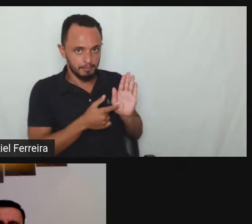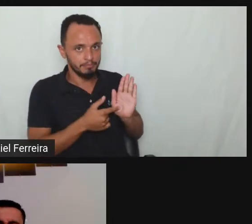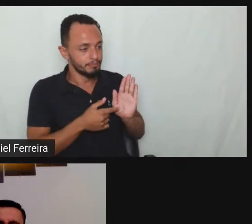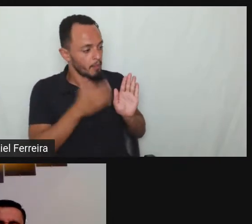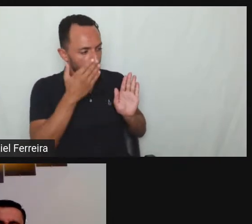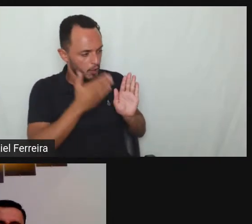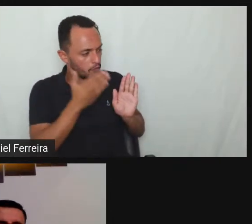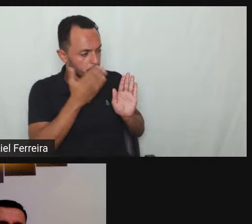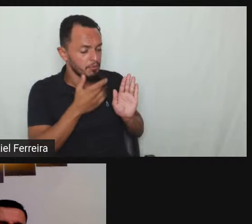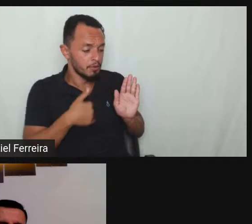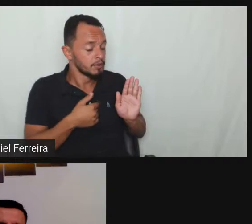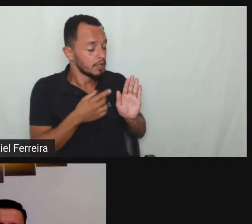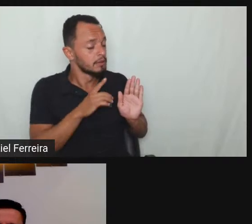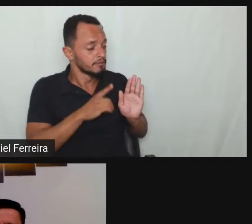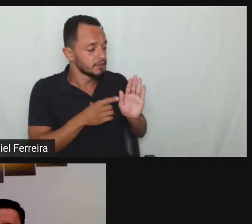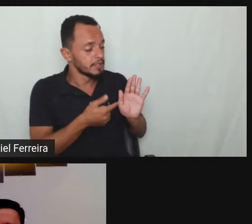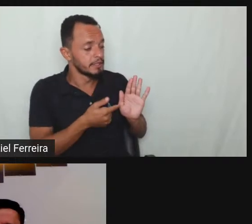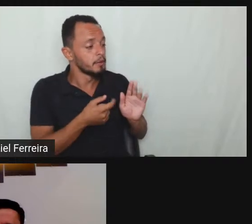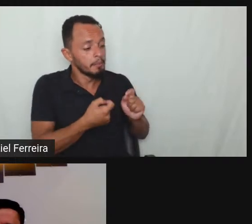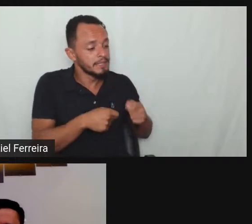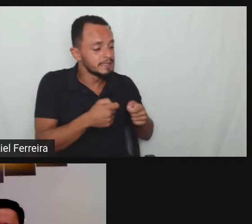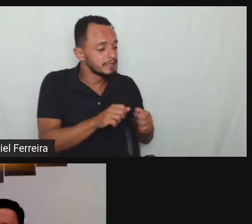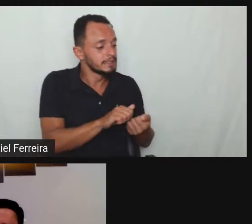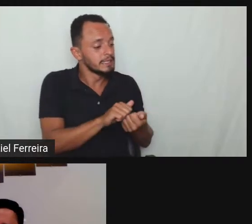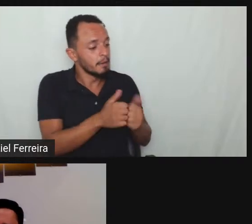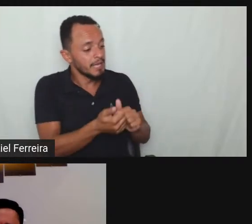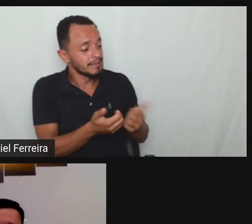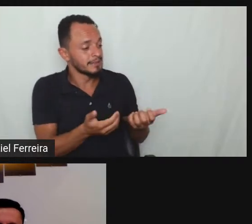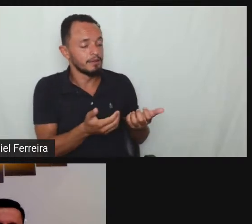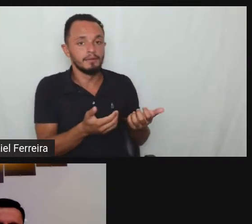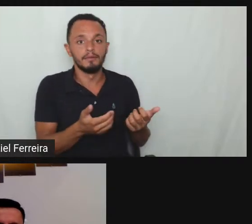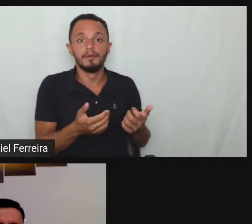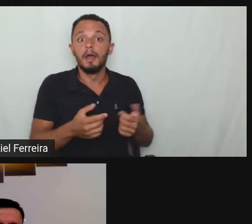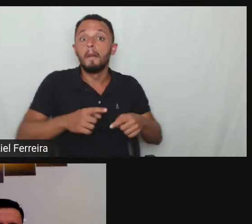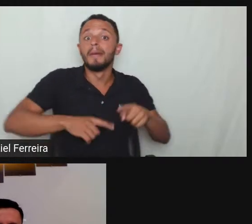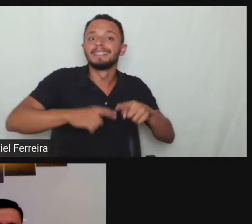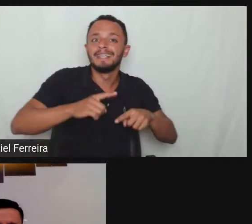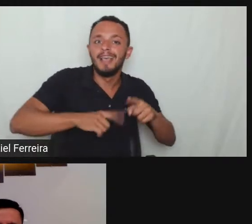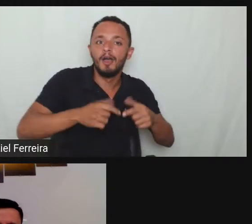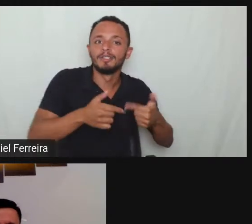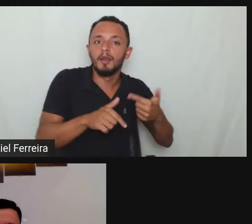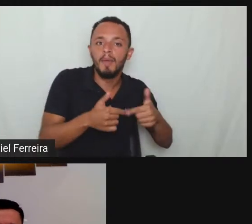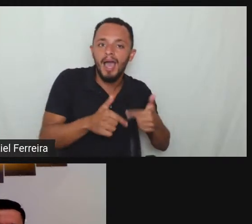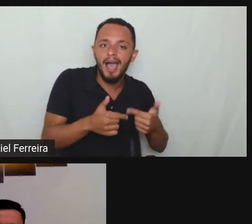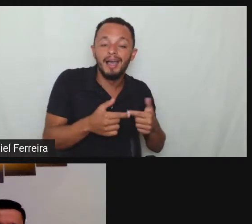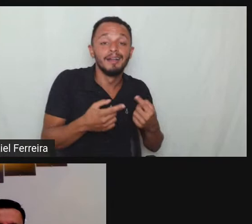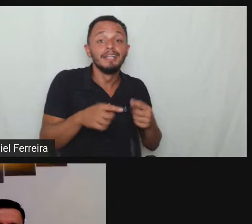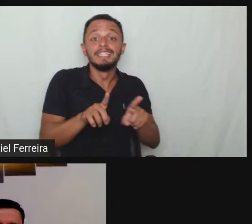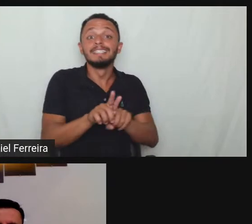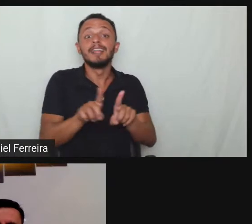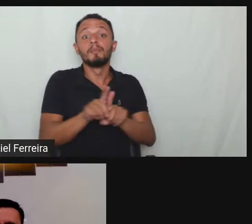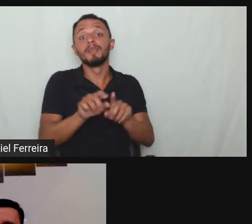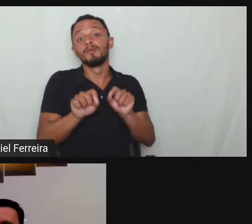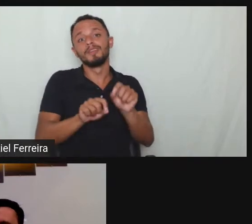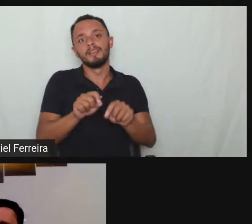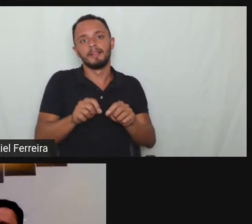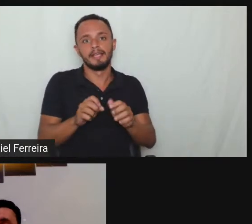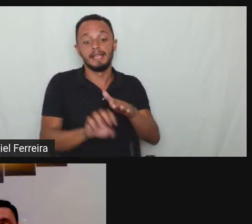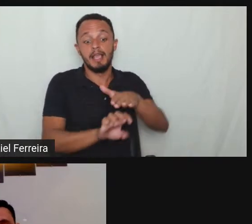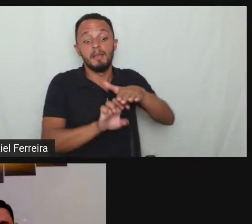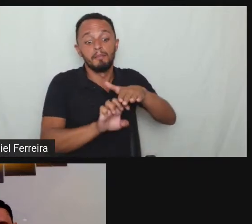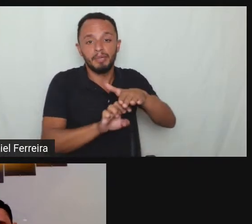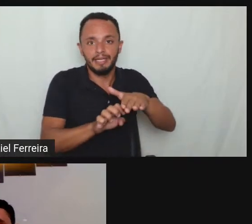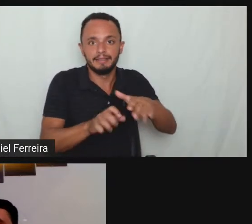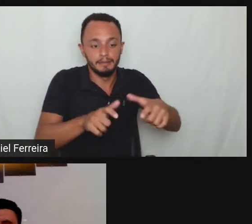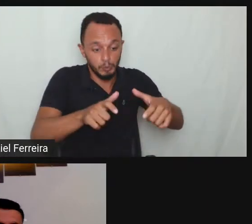doutor não apenas o material de trabalho com as próprias instalações né nós tivemos um caso recente que eu lembra bem